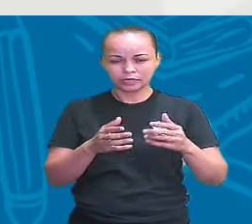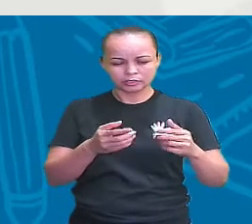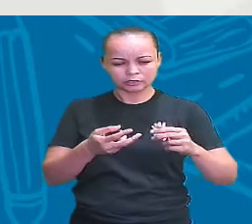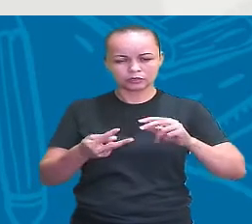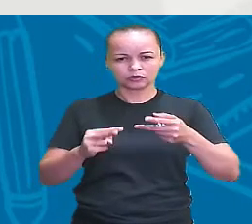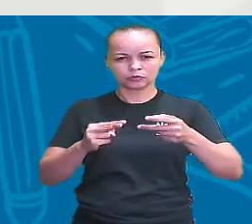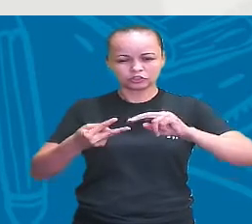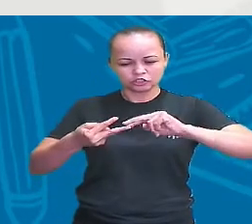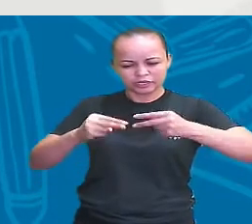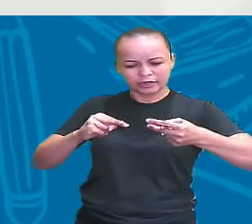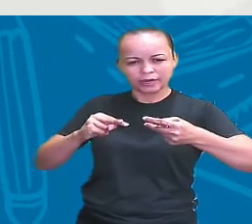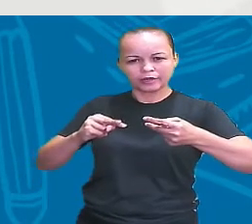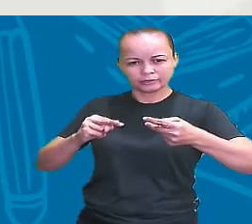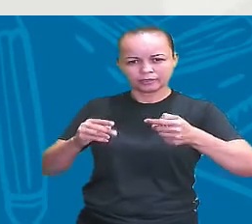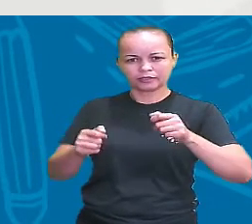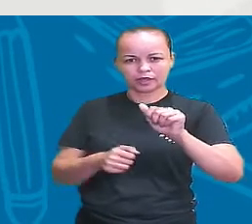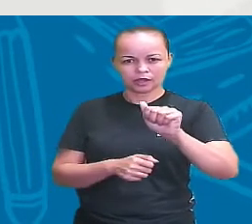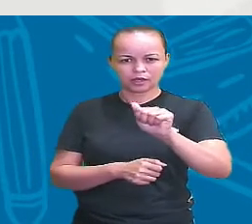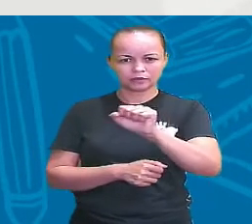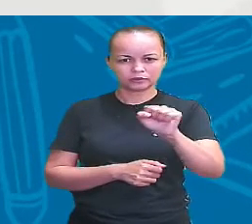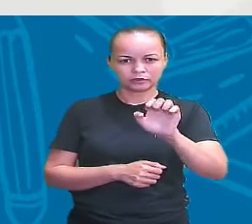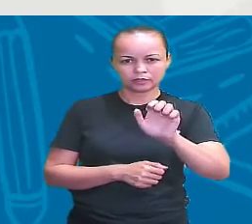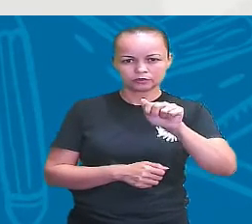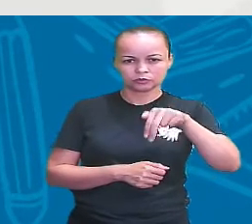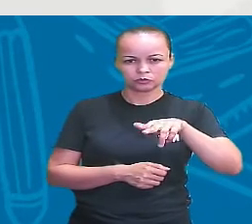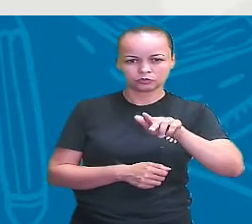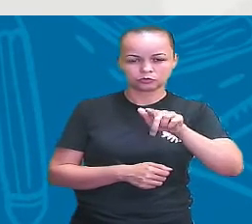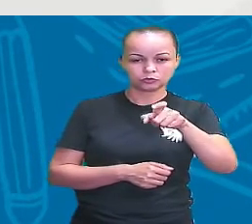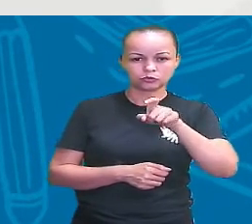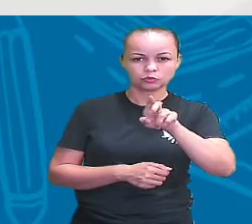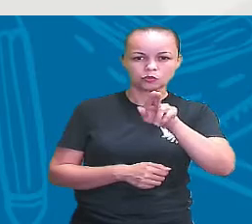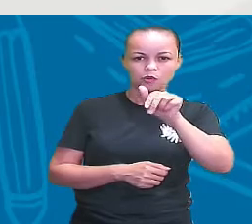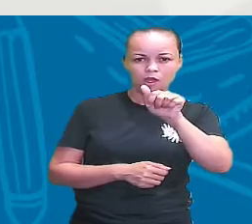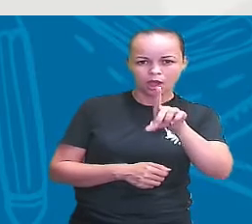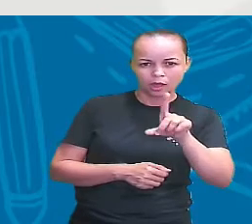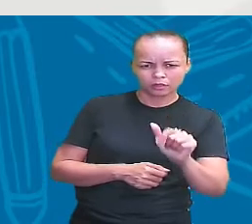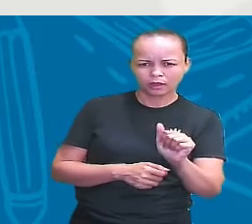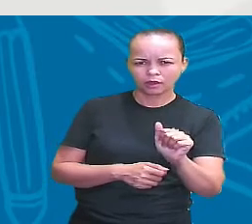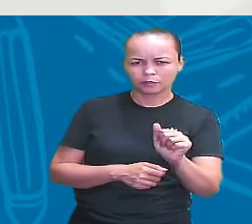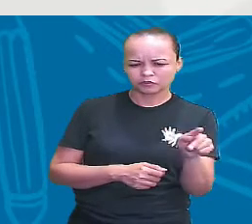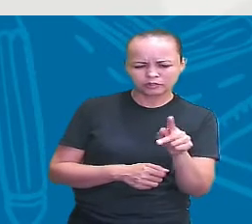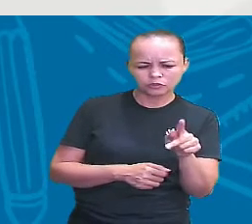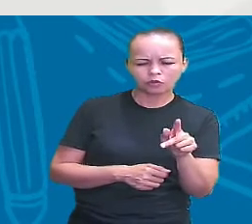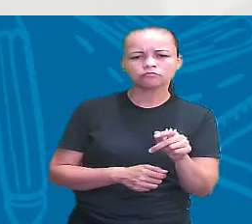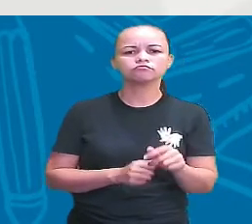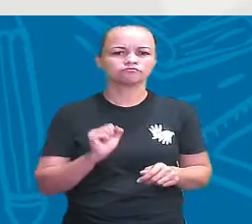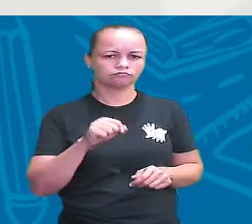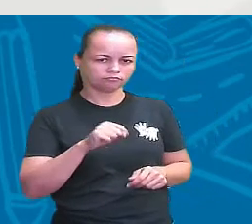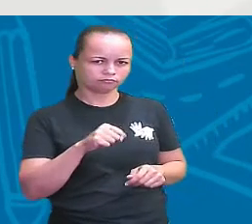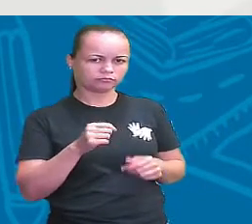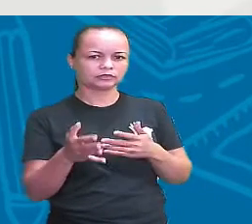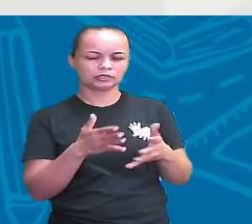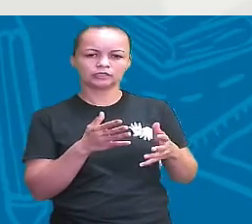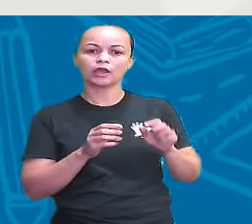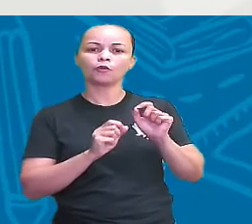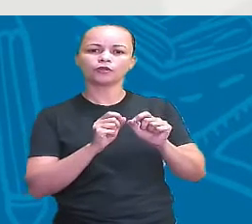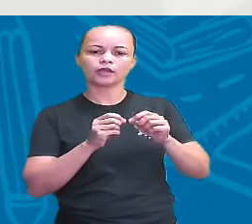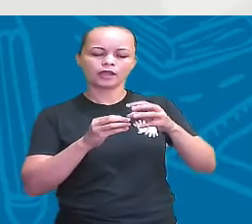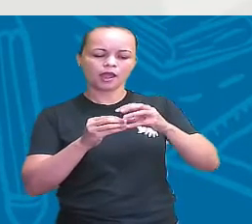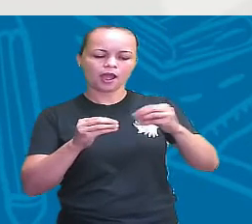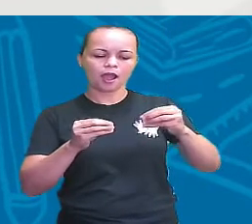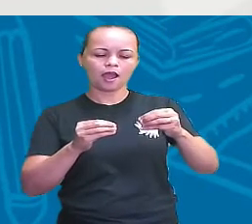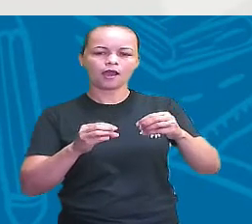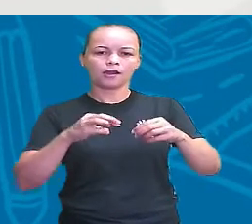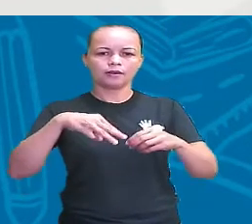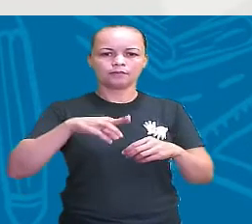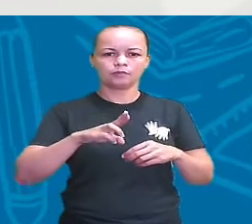Pode sim. Um bom exemplo é a mutação. Dessa mutação, essa capacidade que os seres têm de sofrer esse processo